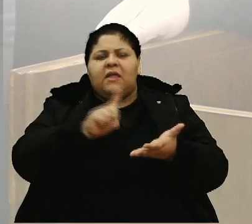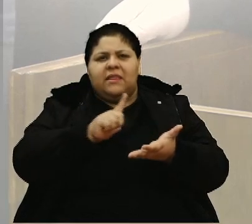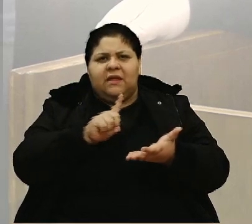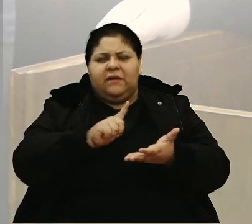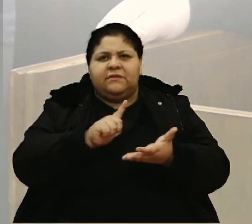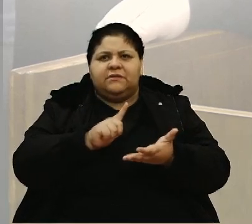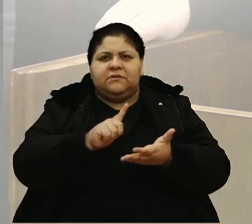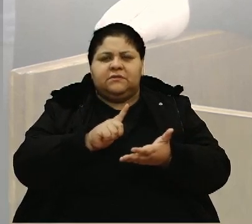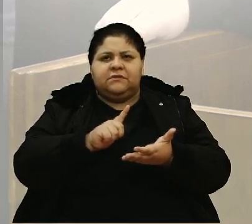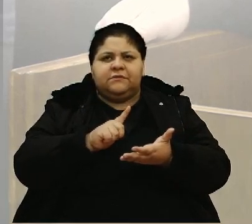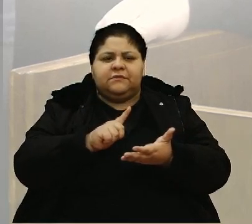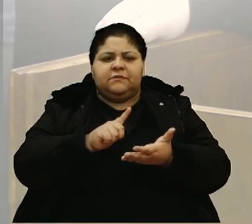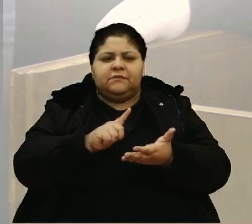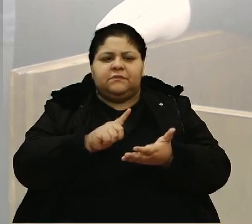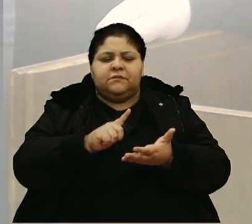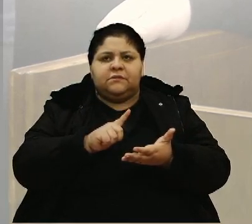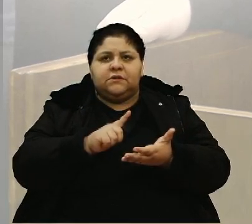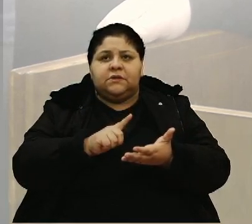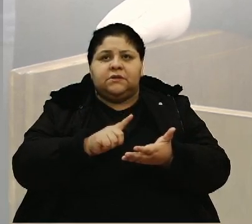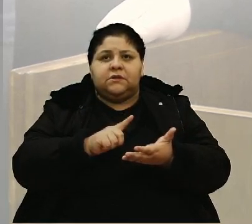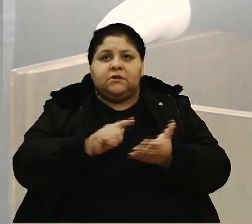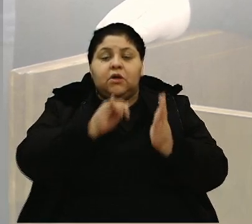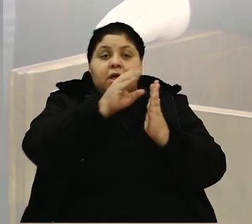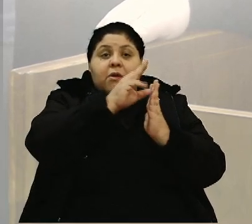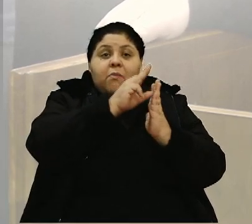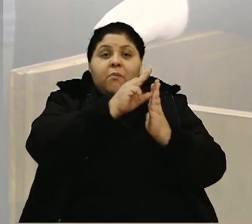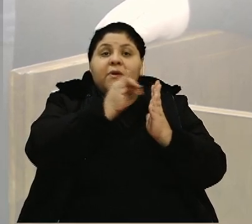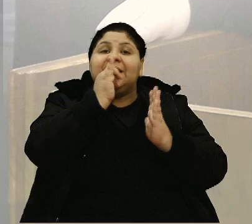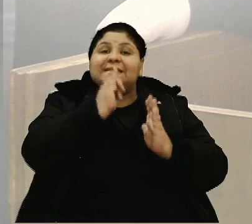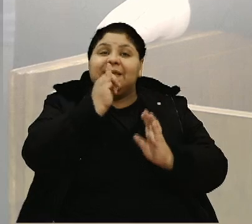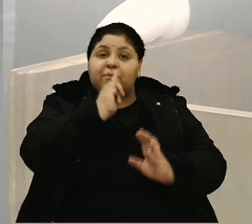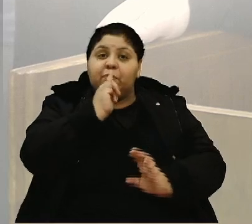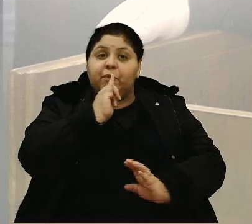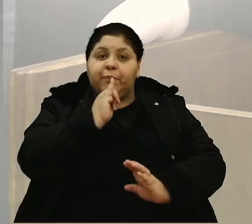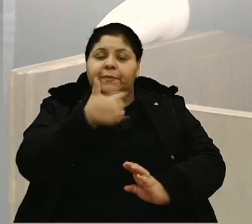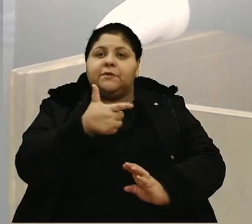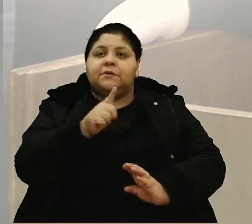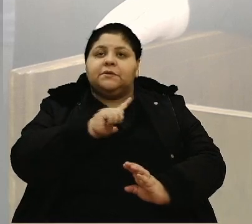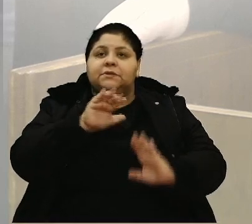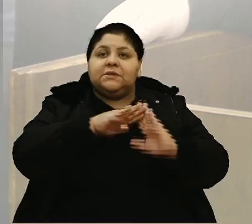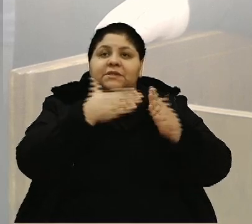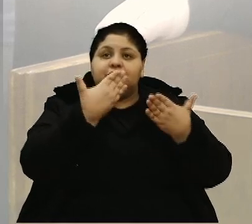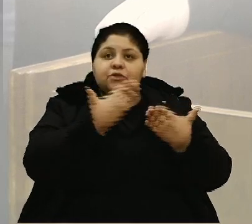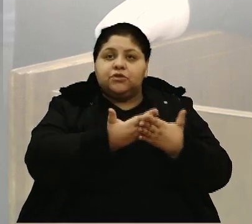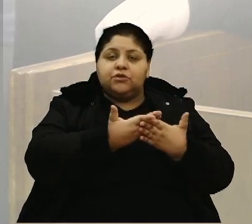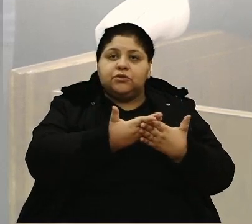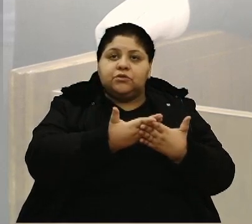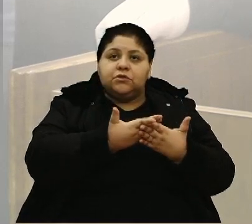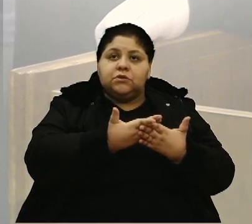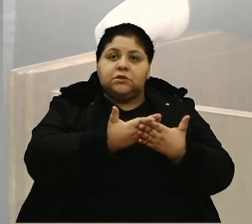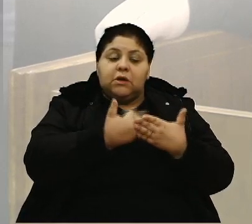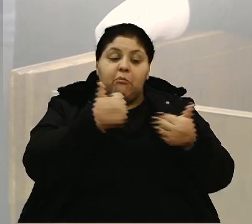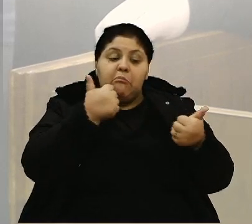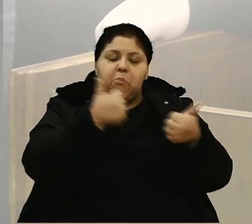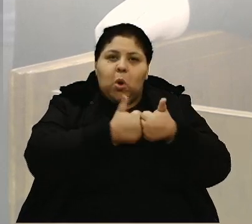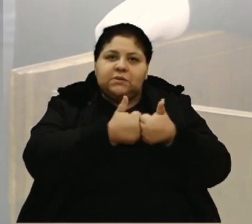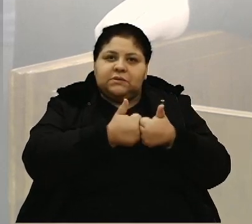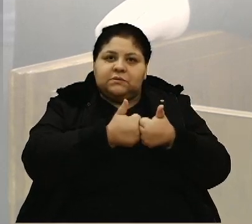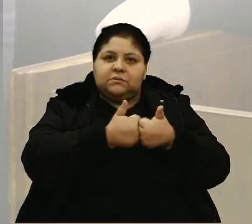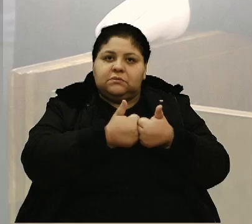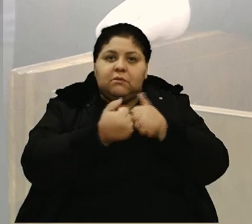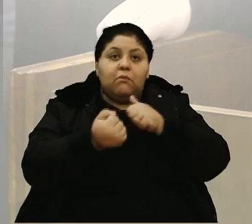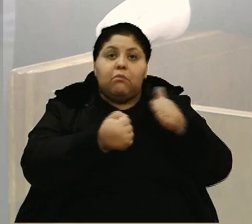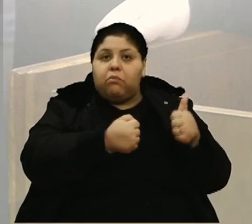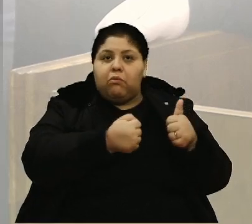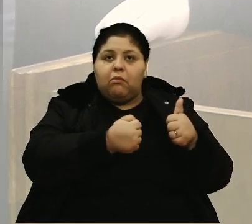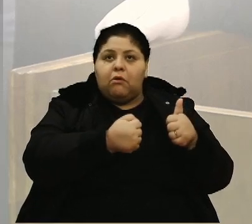exemplos que tem escolas que são tão próximas que poderia